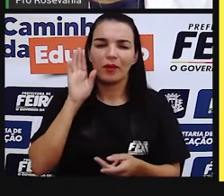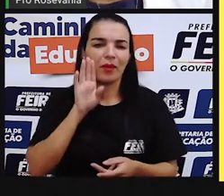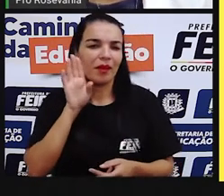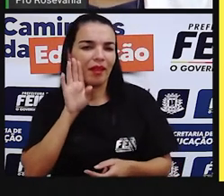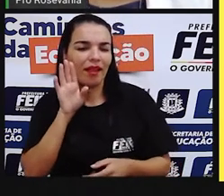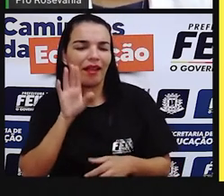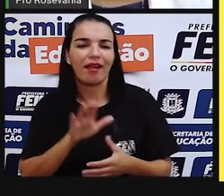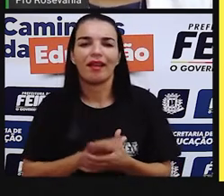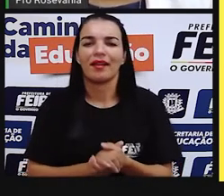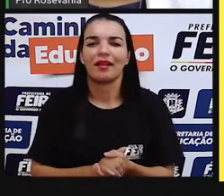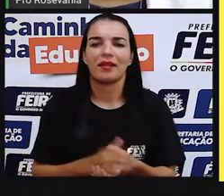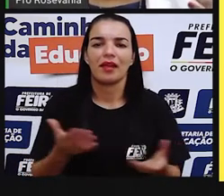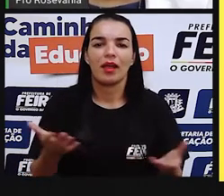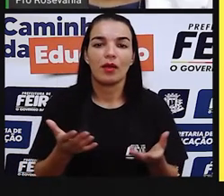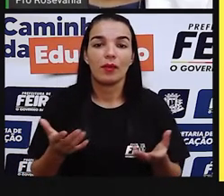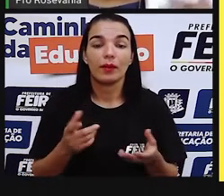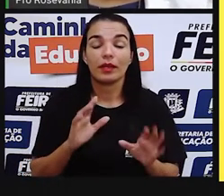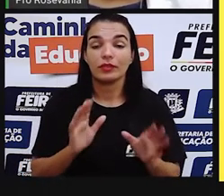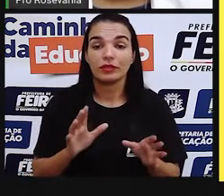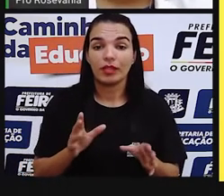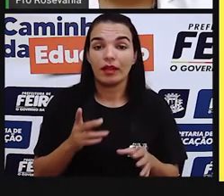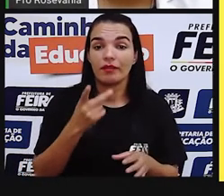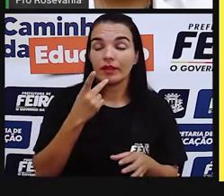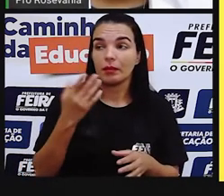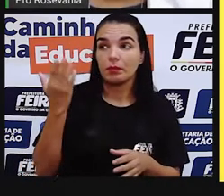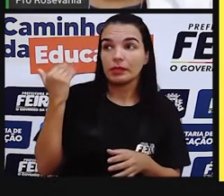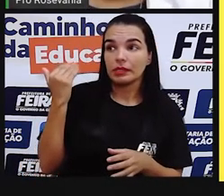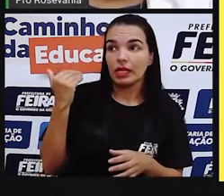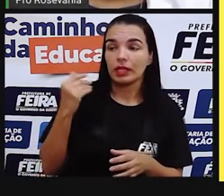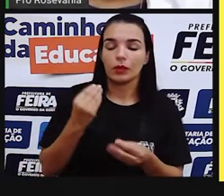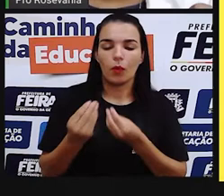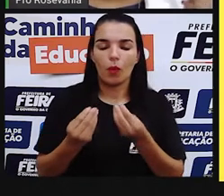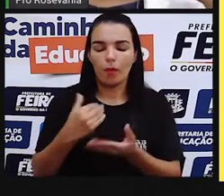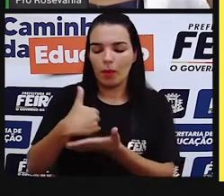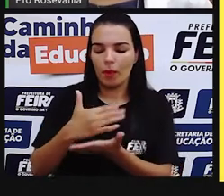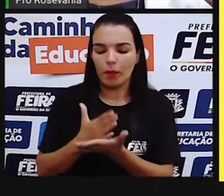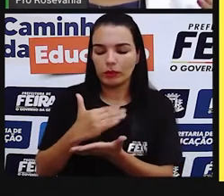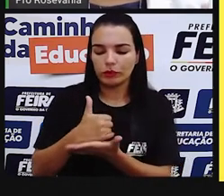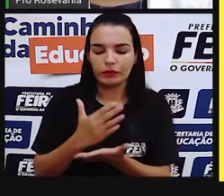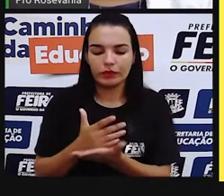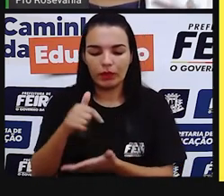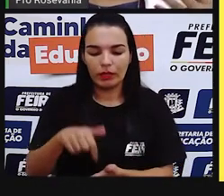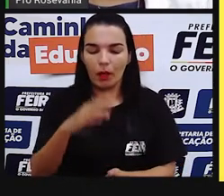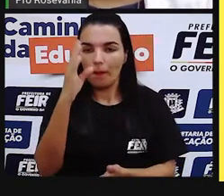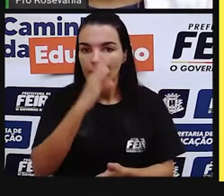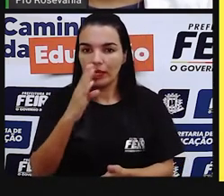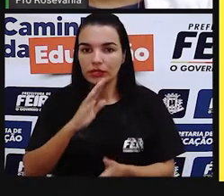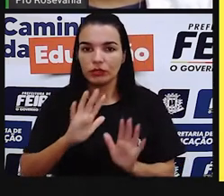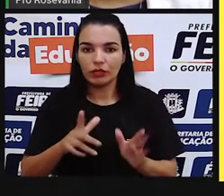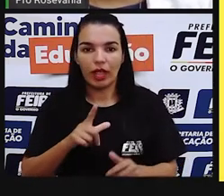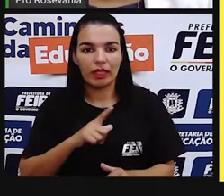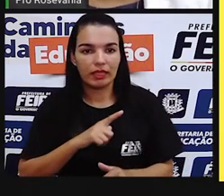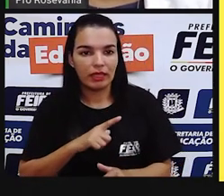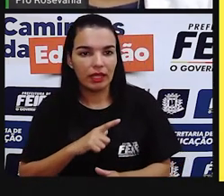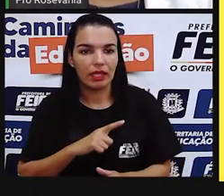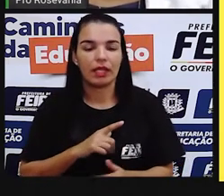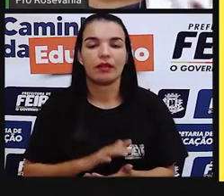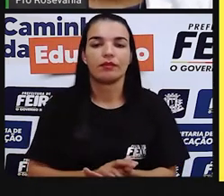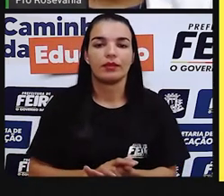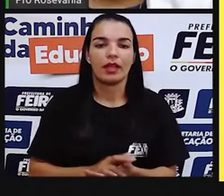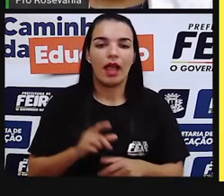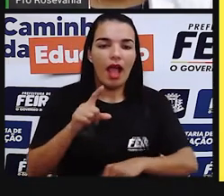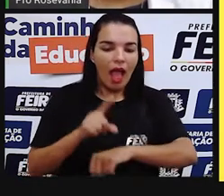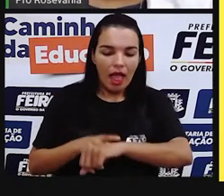que será que nós vamos falar? Falamos sobre quantos divisões do Brasil já teve, falamos da atual divisão, a